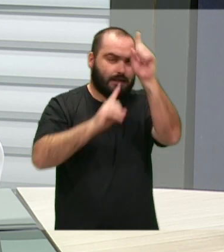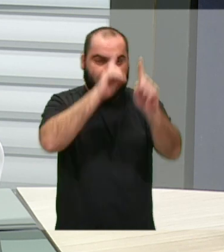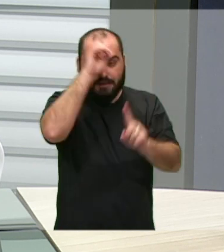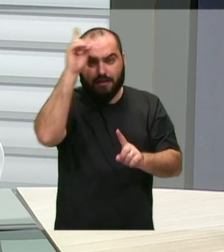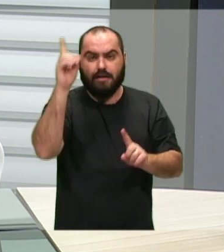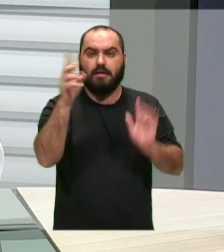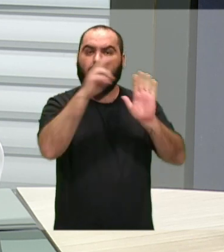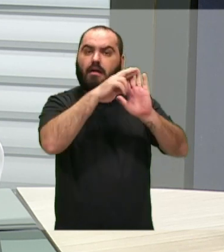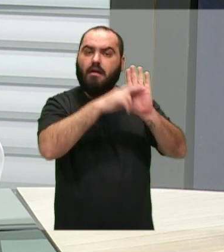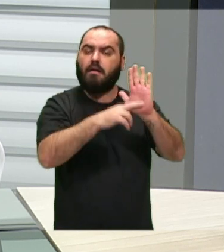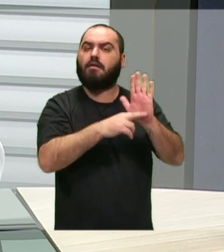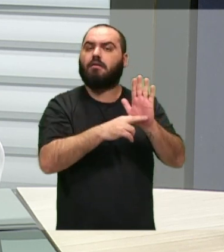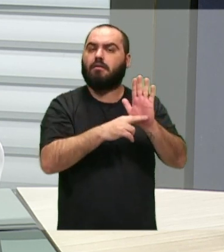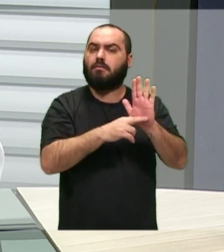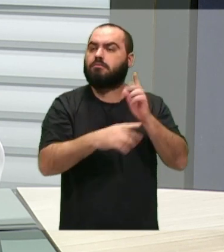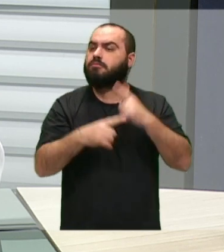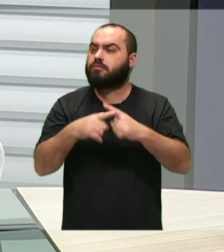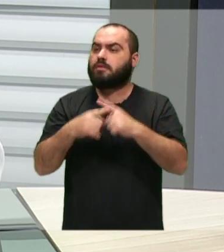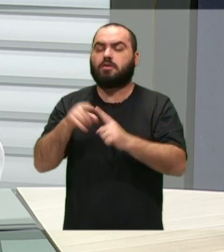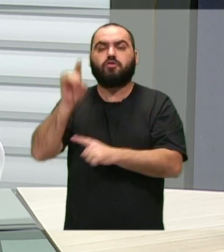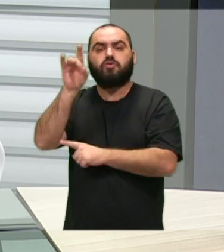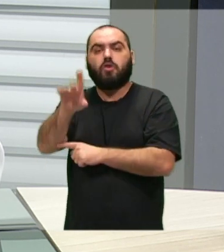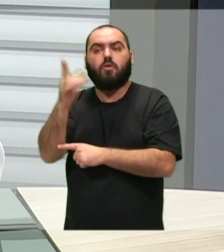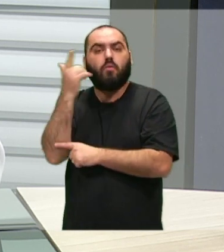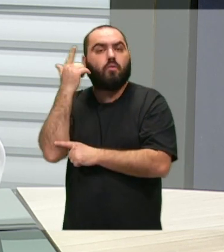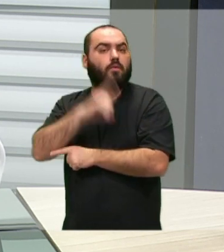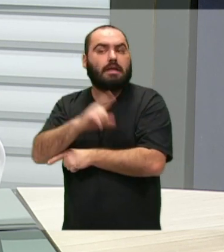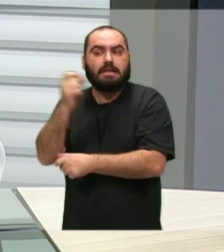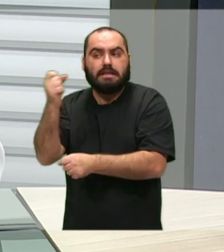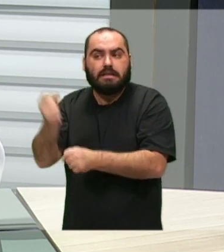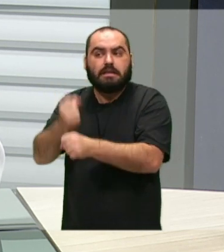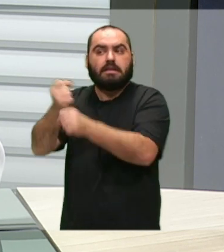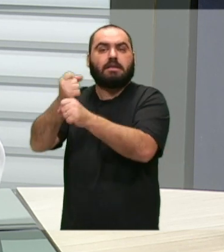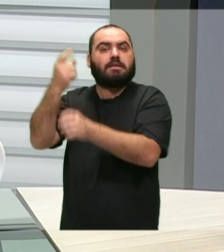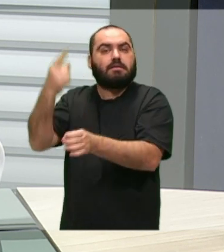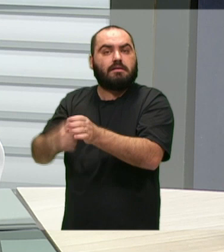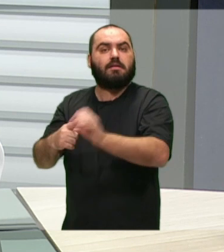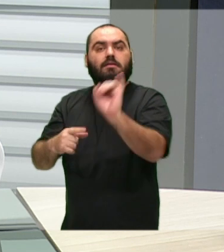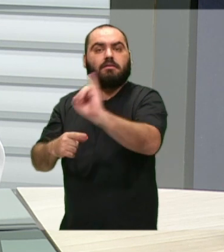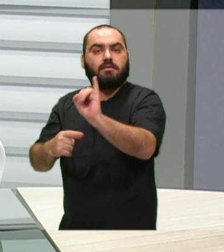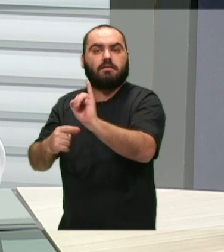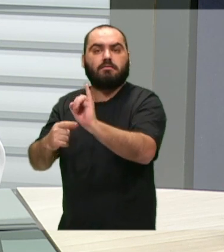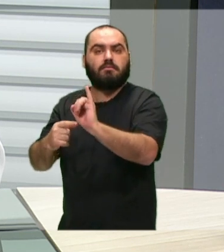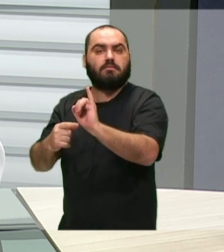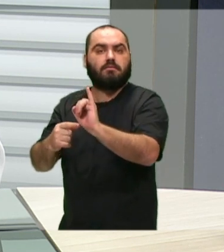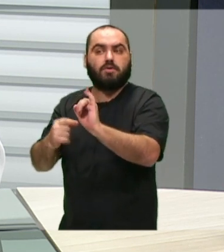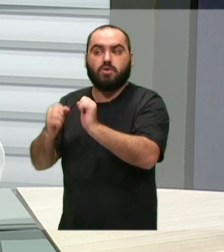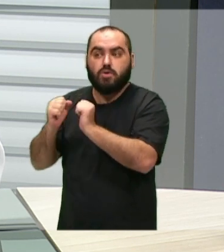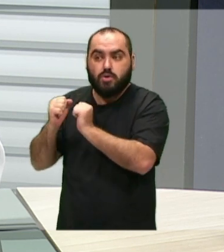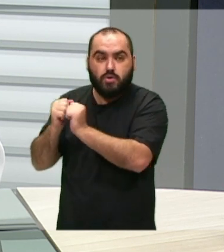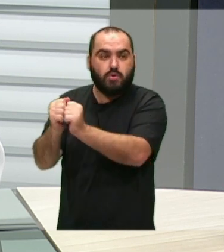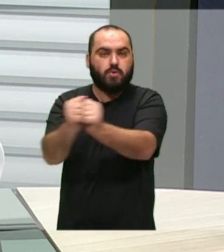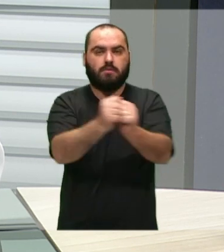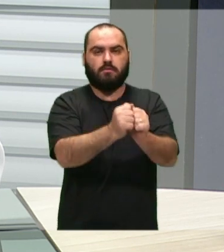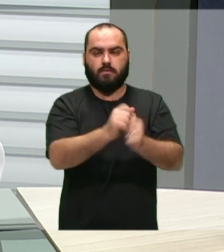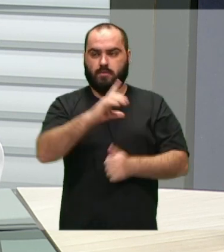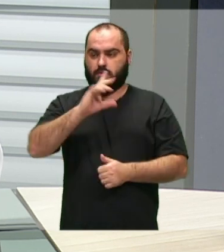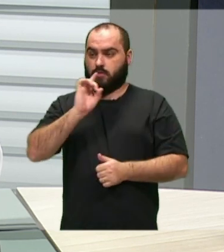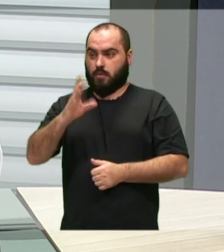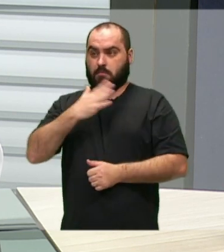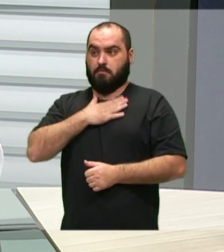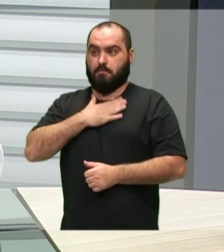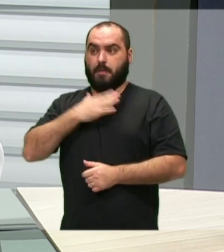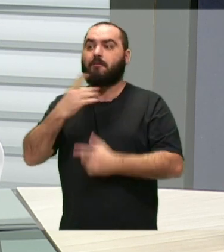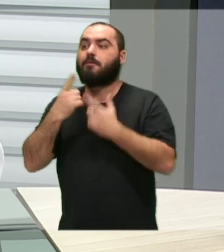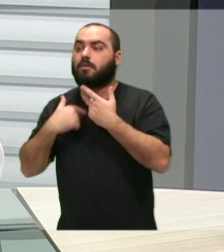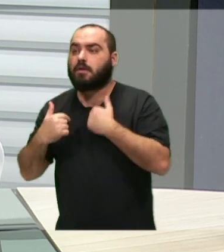construir uma cidade adequada, uma cidade para todos, a várias mãos. Não é só o desejo do presidente da Câmara, não é só o desejo do prefeito, nós temos que